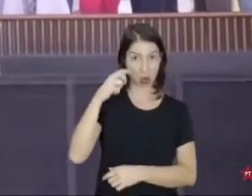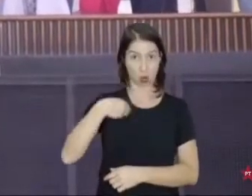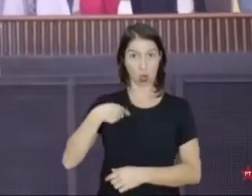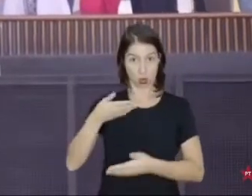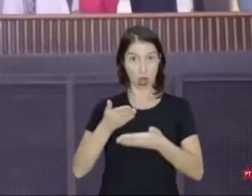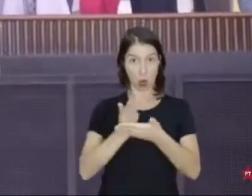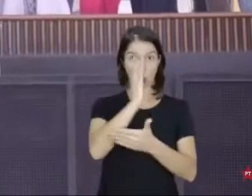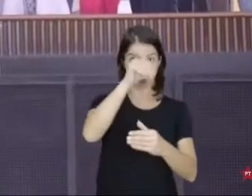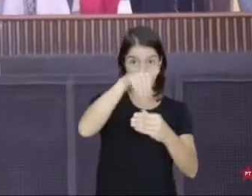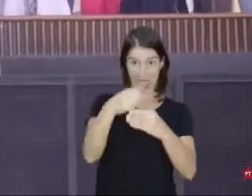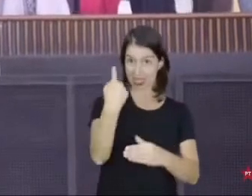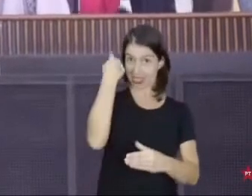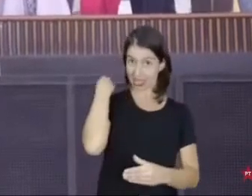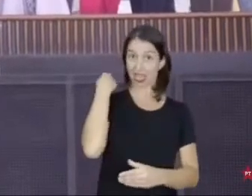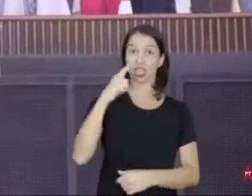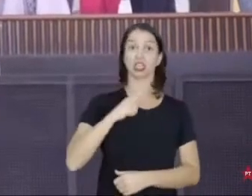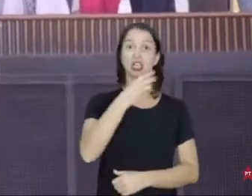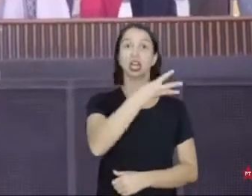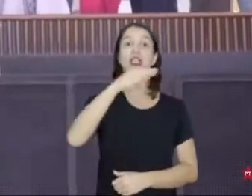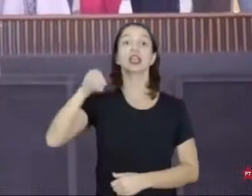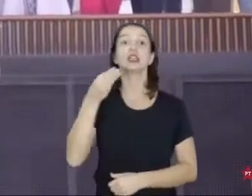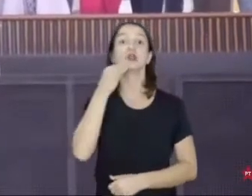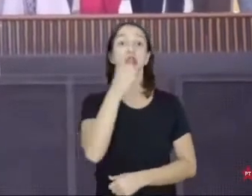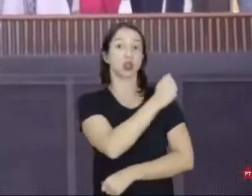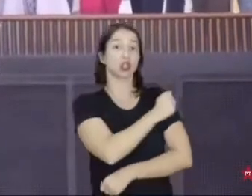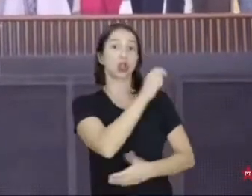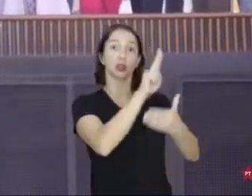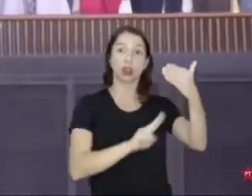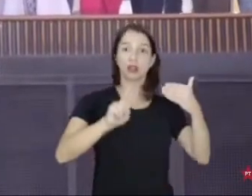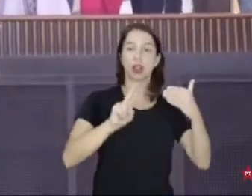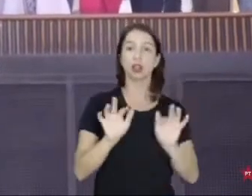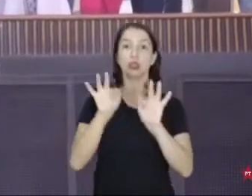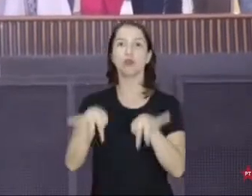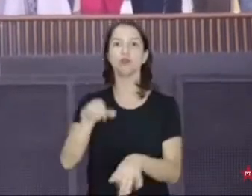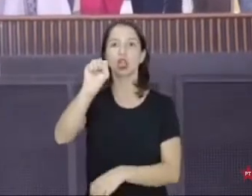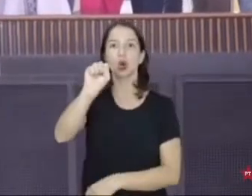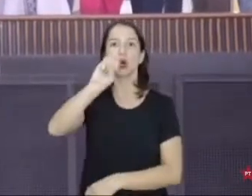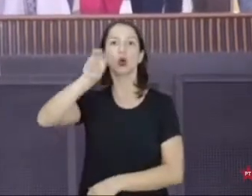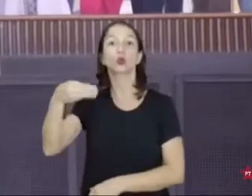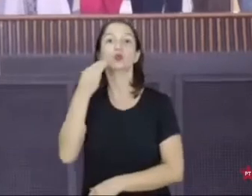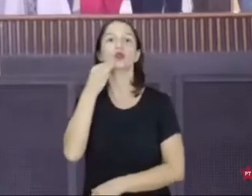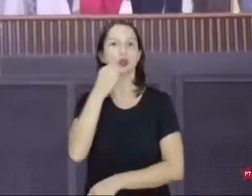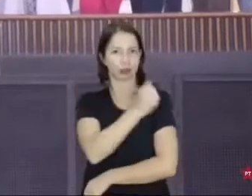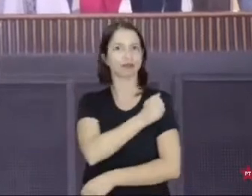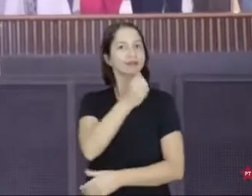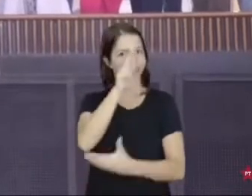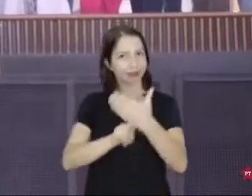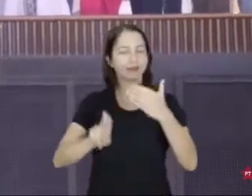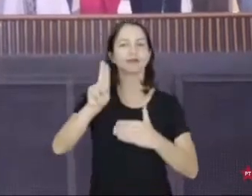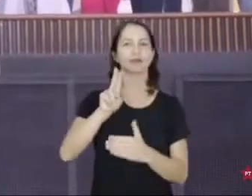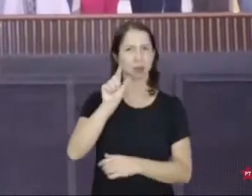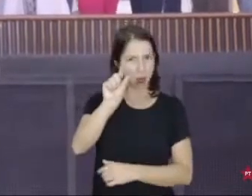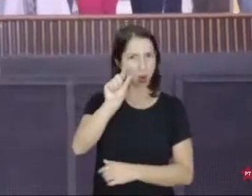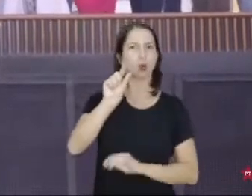universidade. Ainda é pouco, mas a gente pode fazer mais. Eu quero que vocês saibam que nós